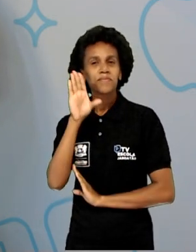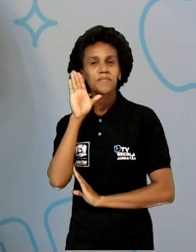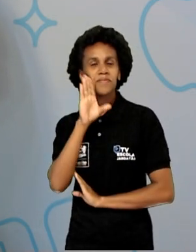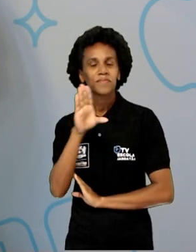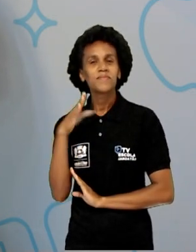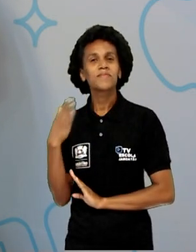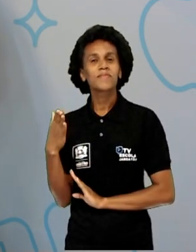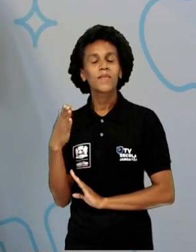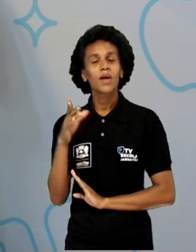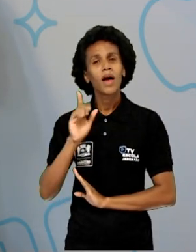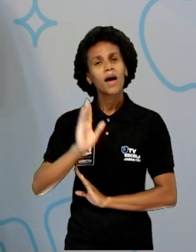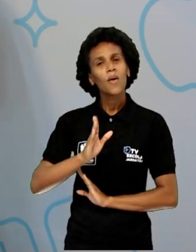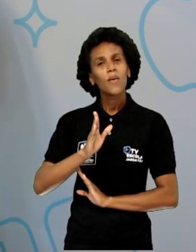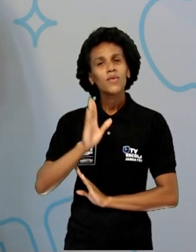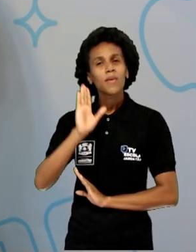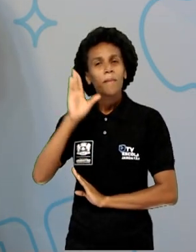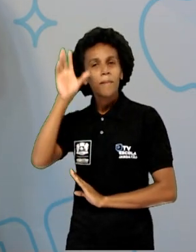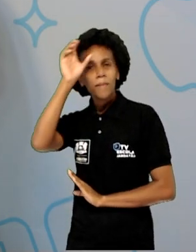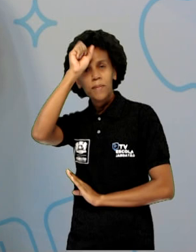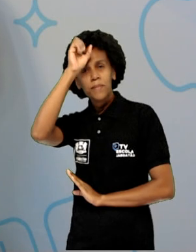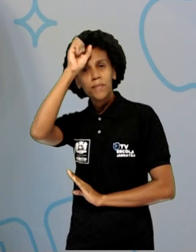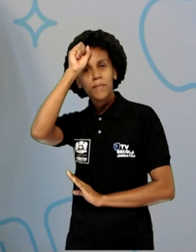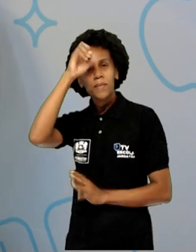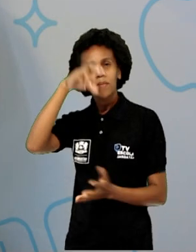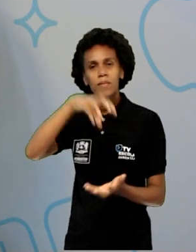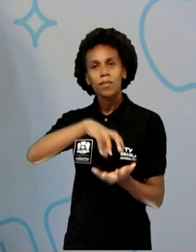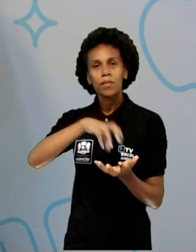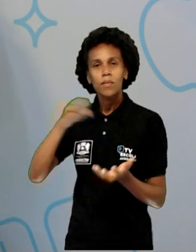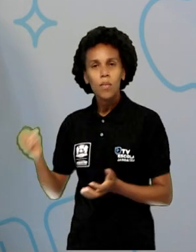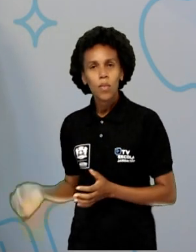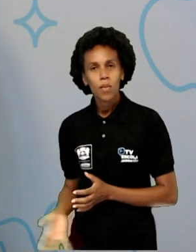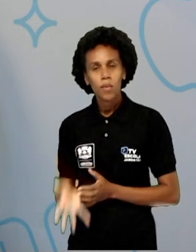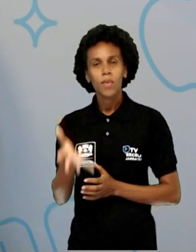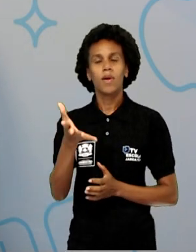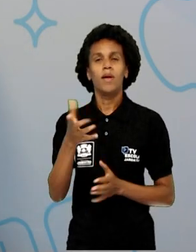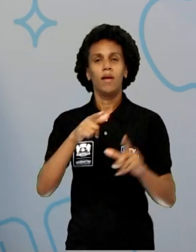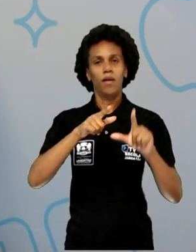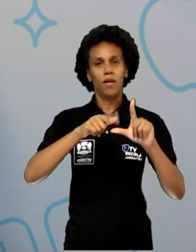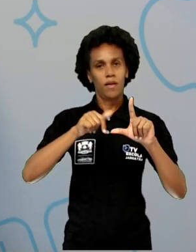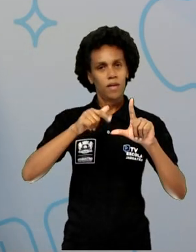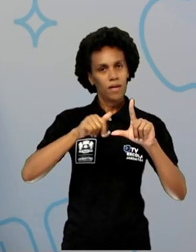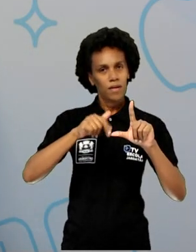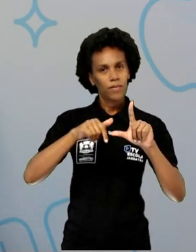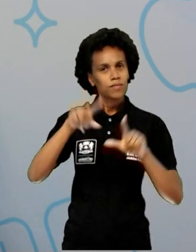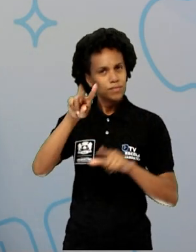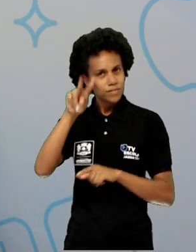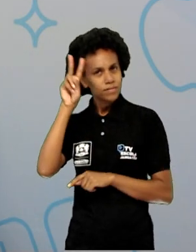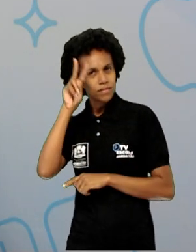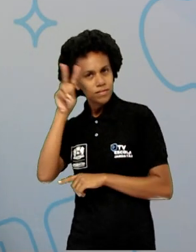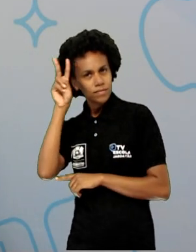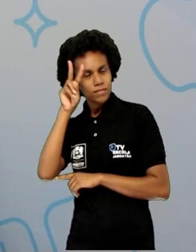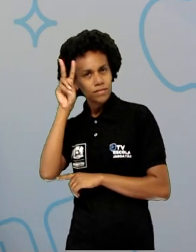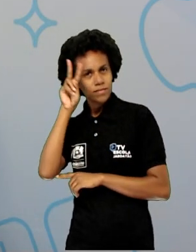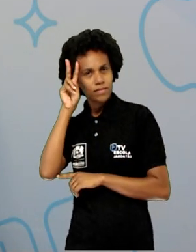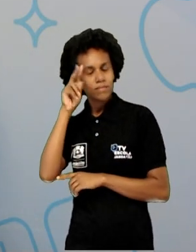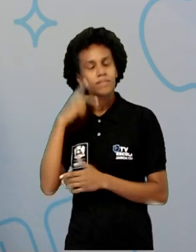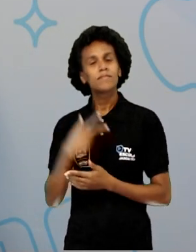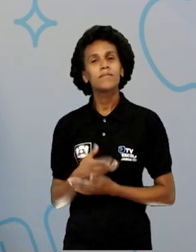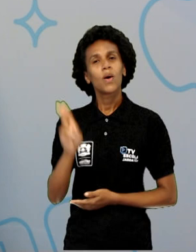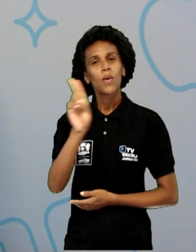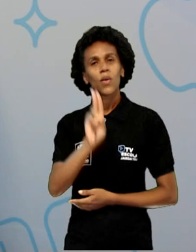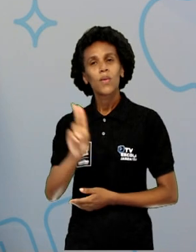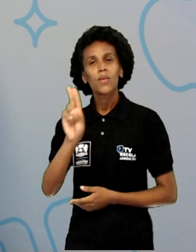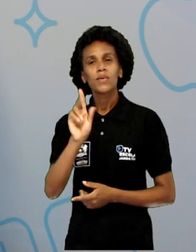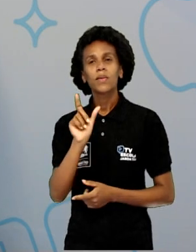boliches das letras e utilizamos a boliche com a palavra tartaruga. E